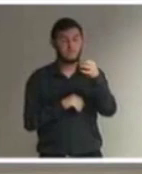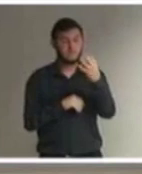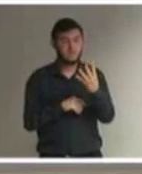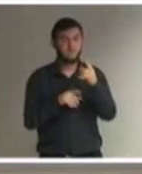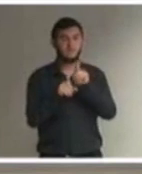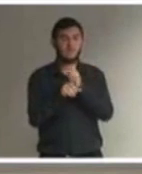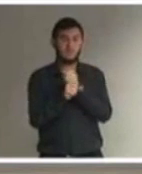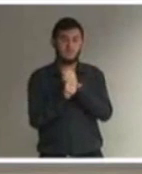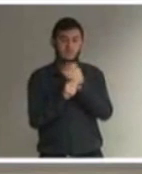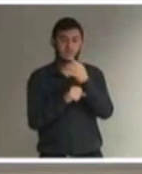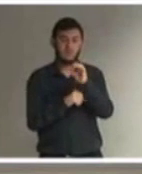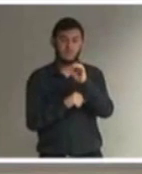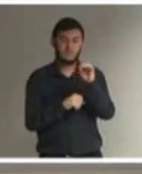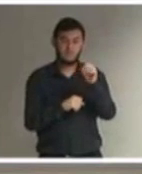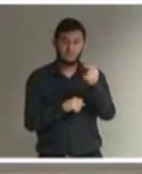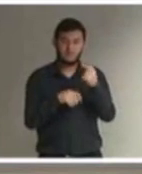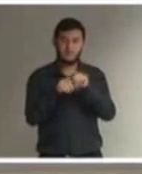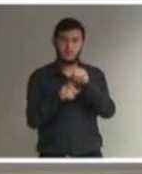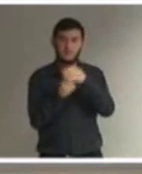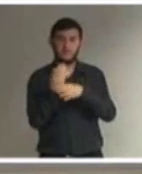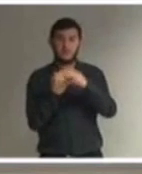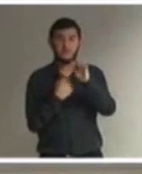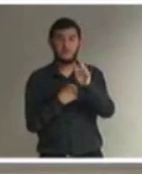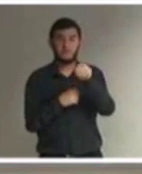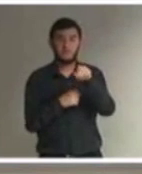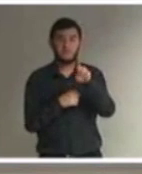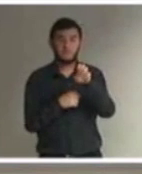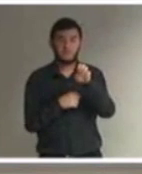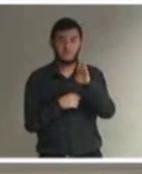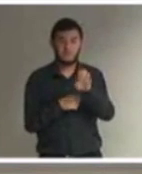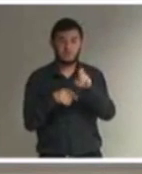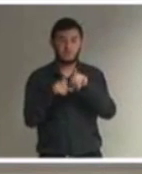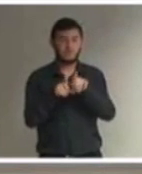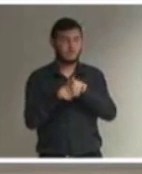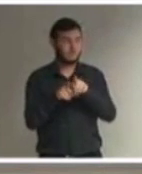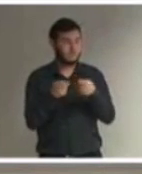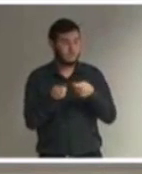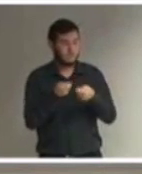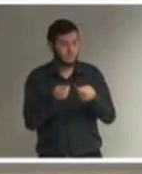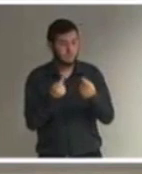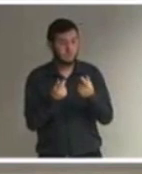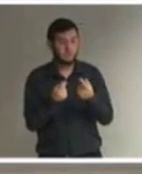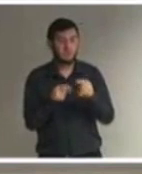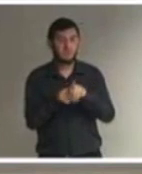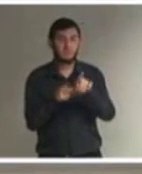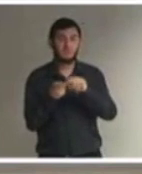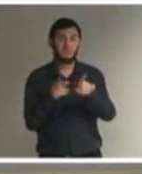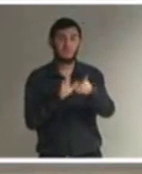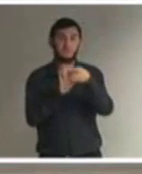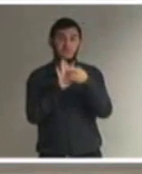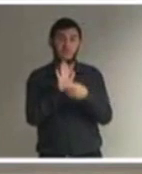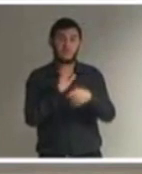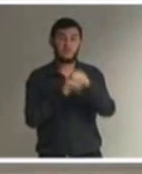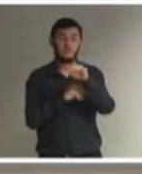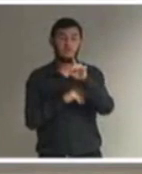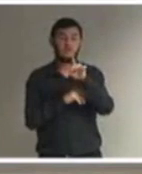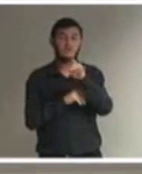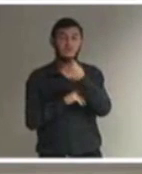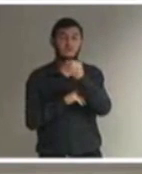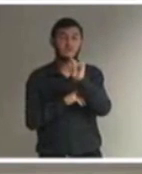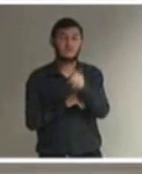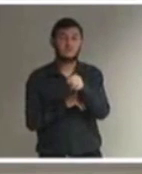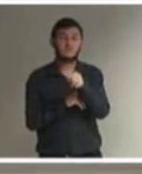cria o Fundeb e cuida do destino de suas verbas. E também o Decreto 6.253,